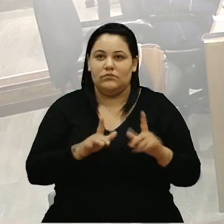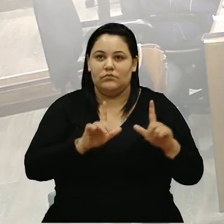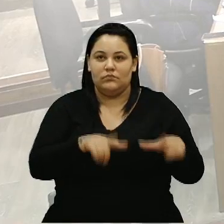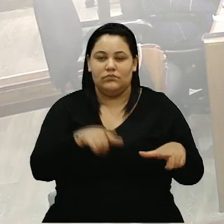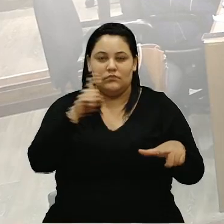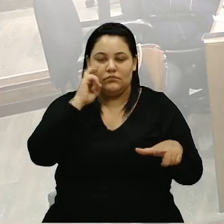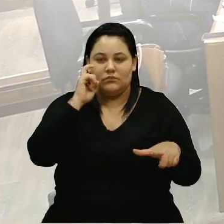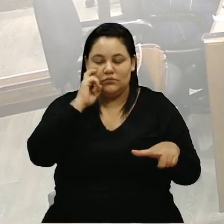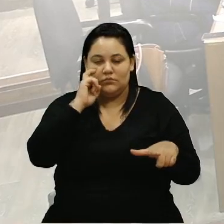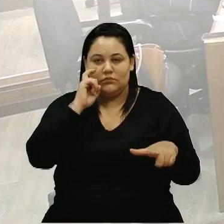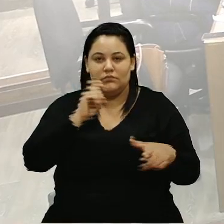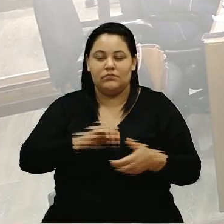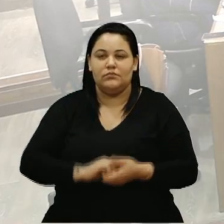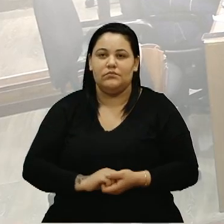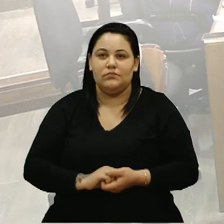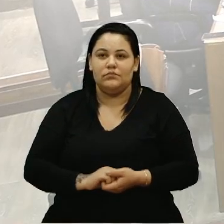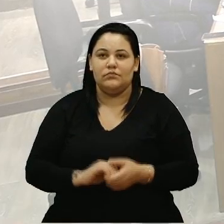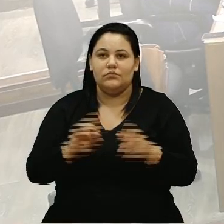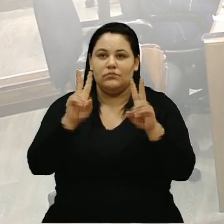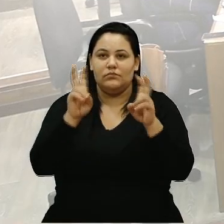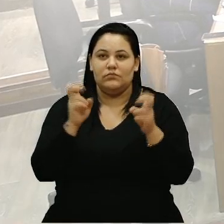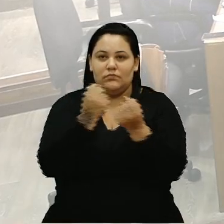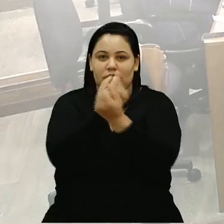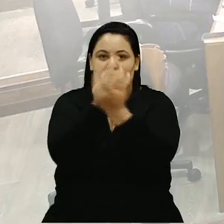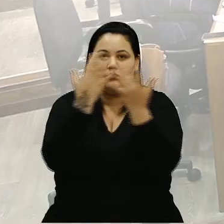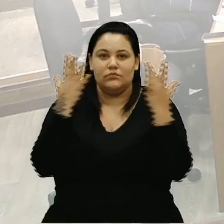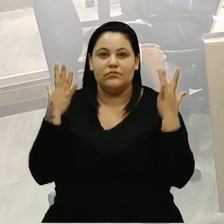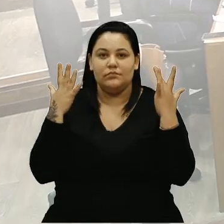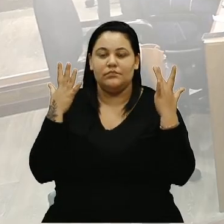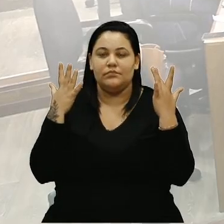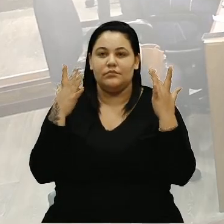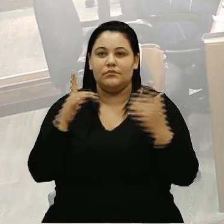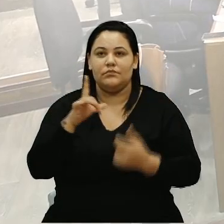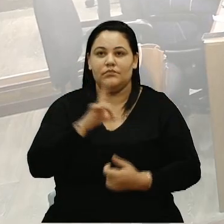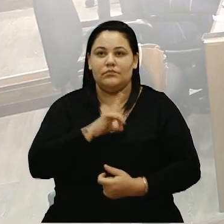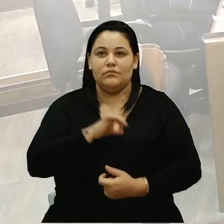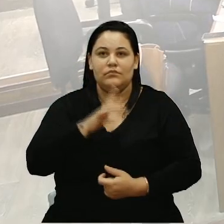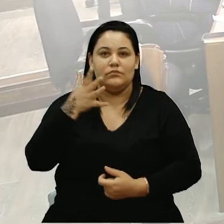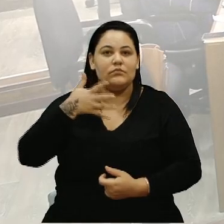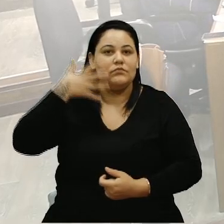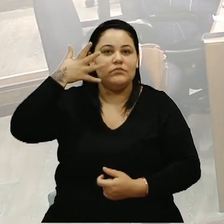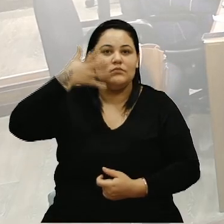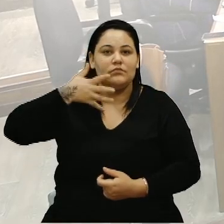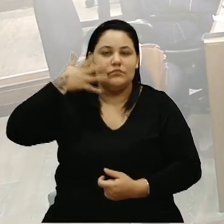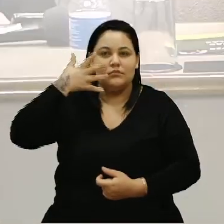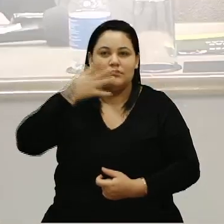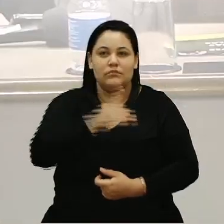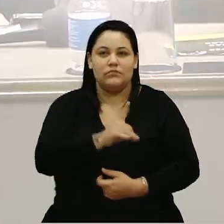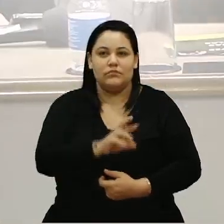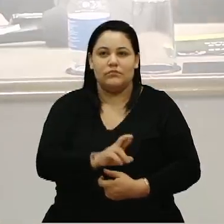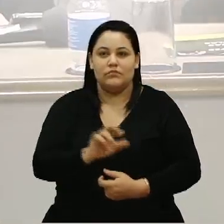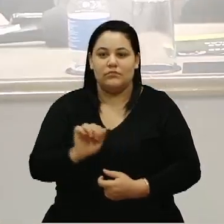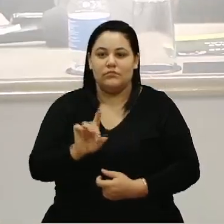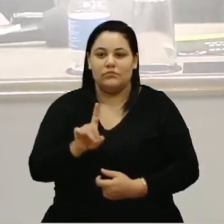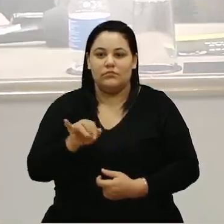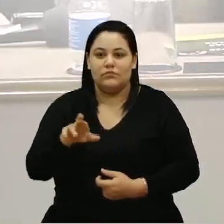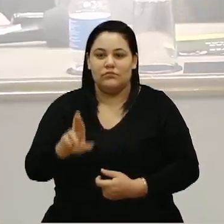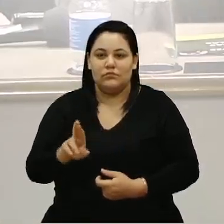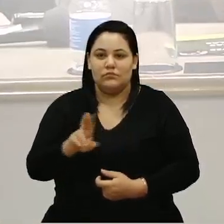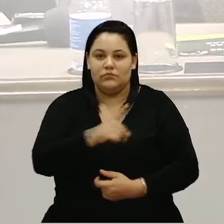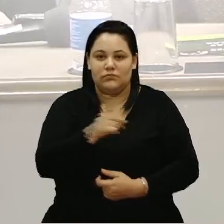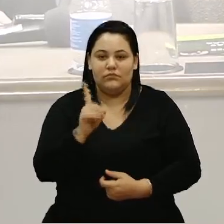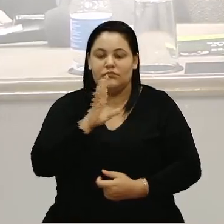reunião de NIPTF, sobre o meio ambiente. Teremos os palestrantes, doutor Adir Reck, todo mundo